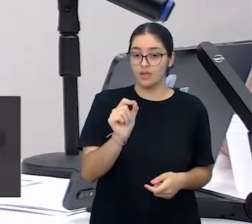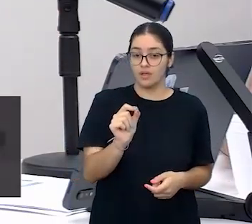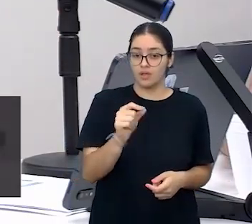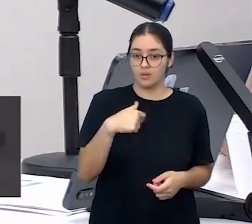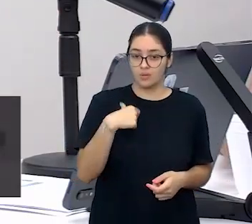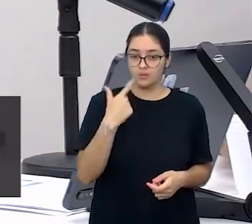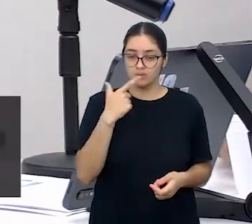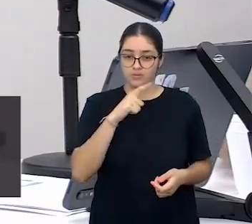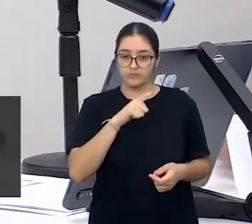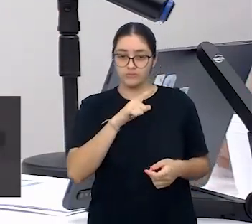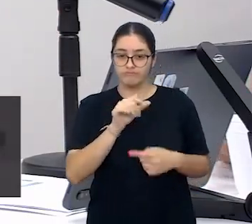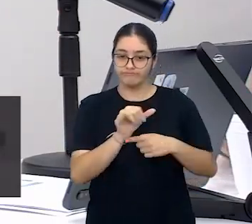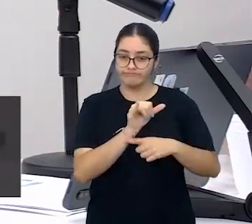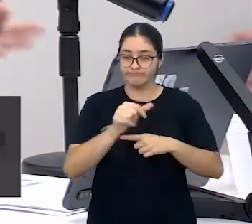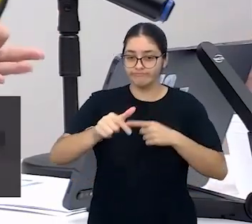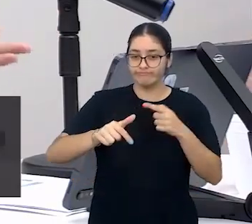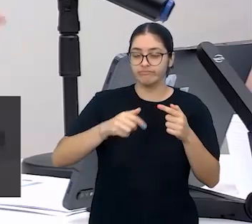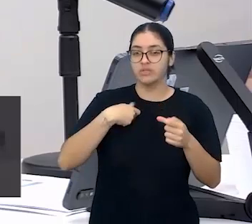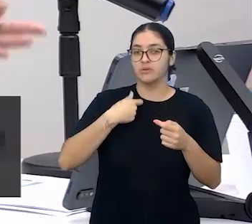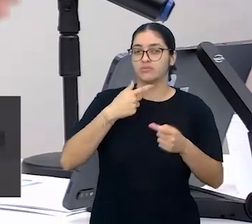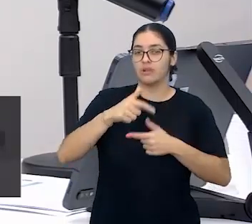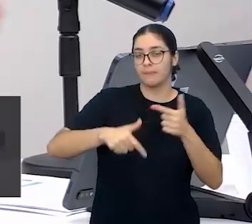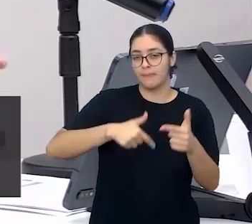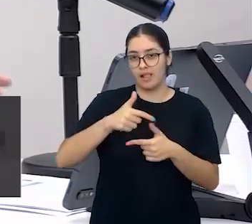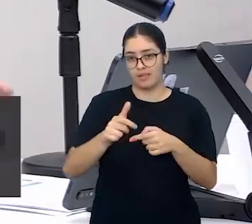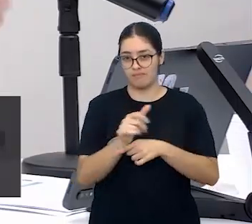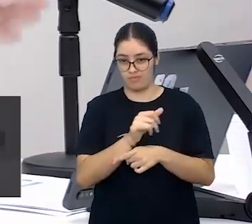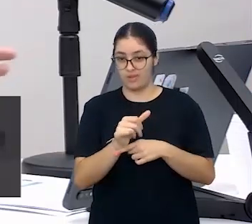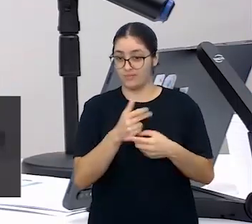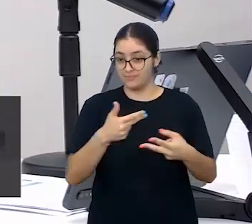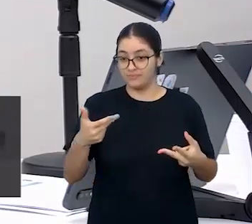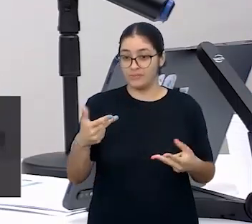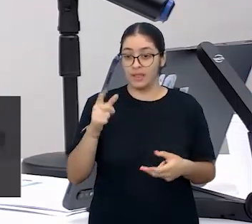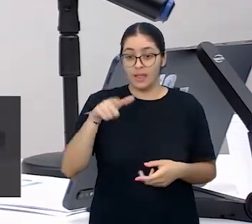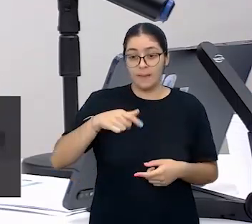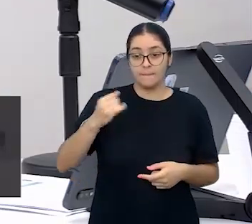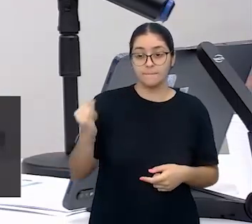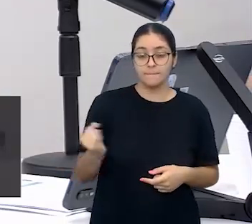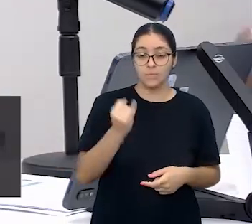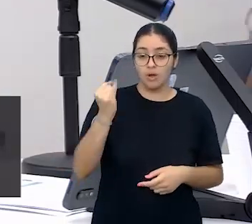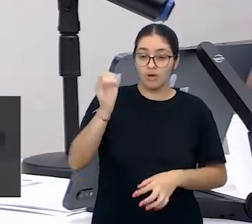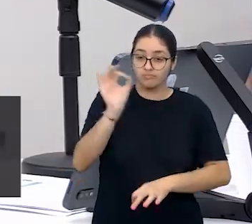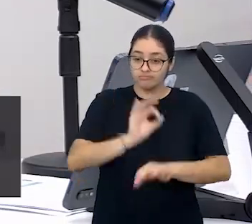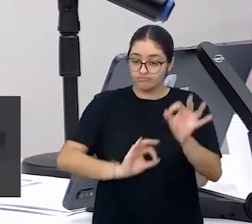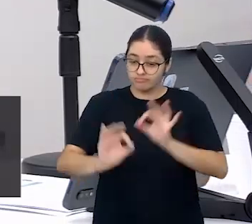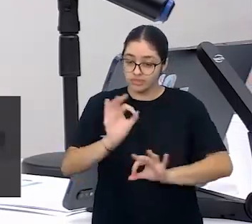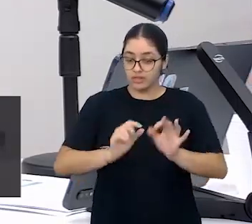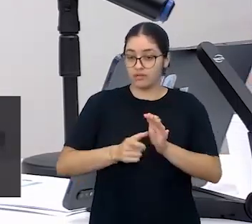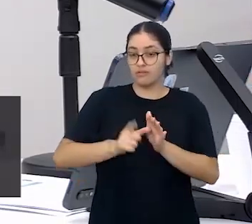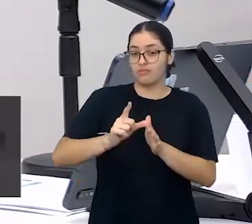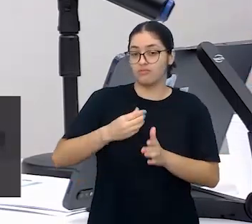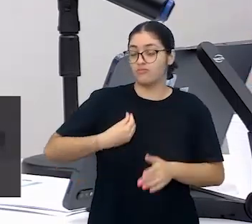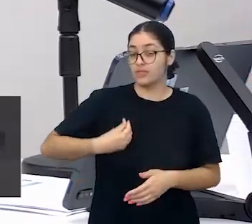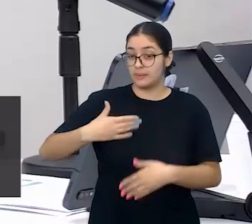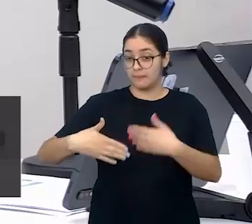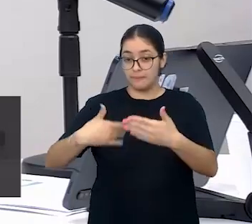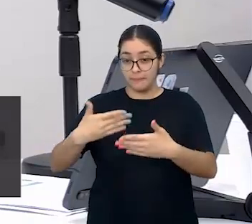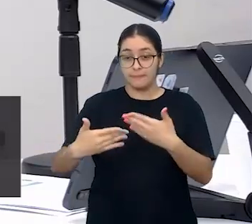o nosso trabalho. E esse alicerce é muito importante no nosso planejamento do dia a dia, porque eu sei